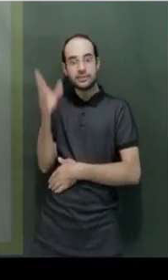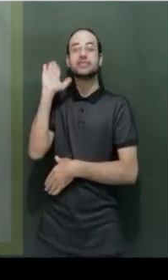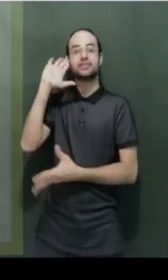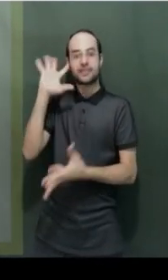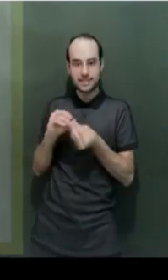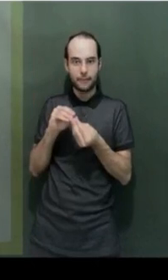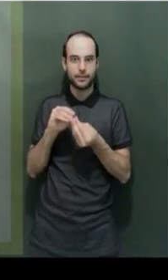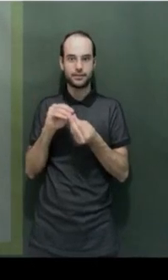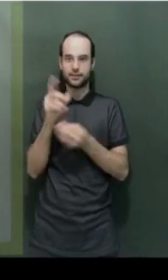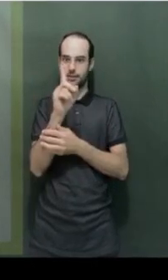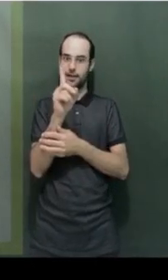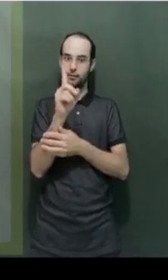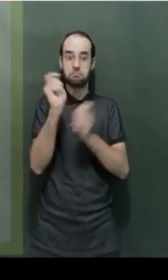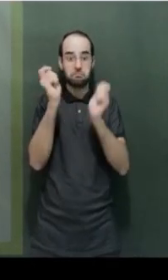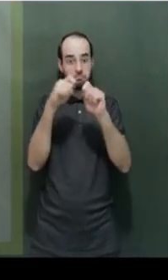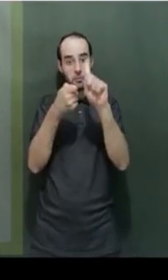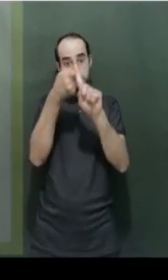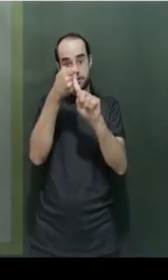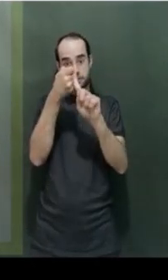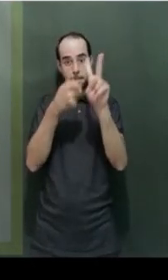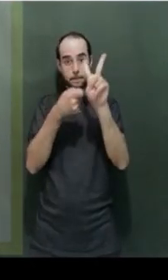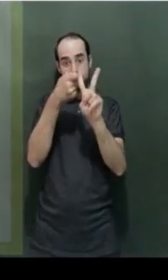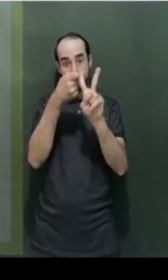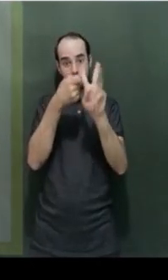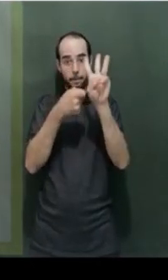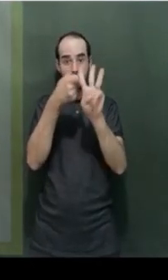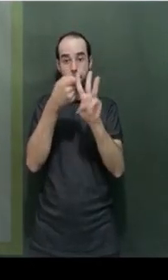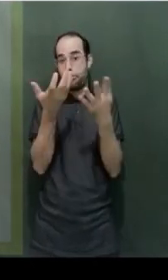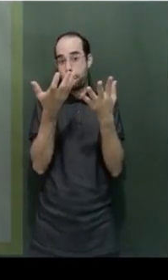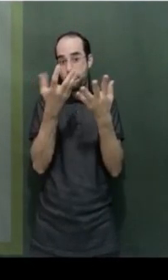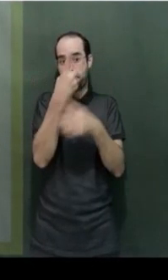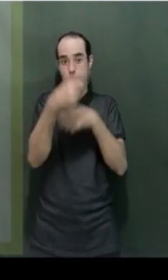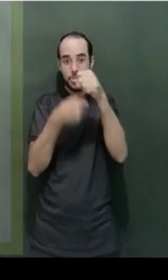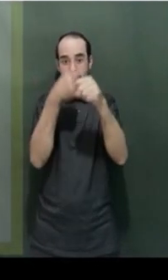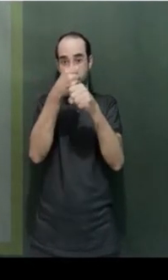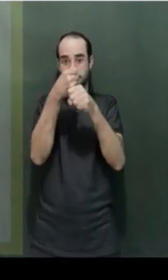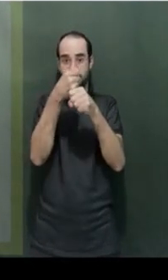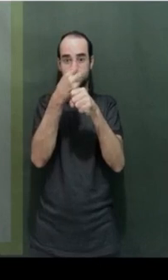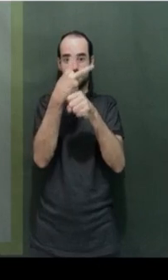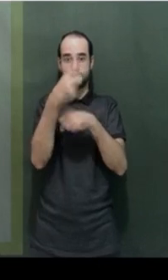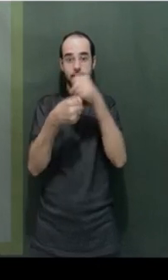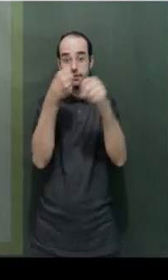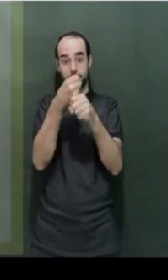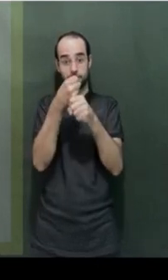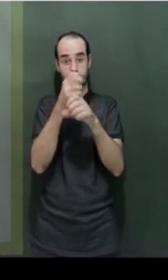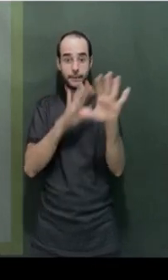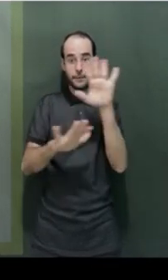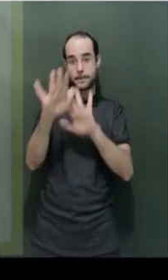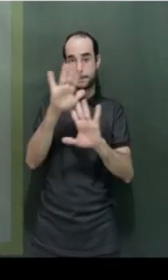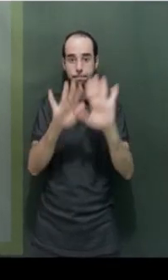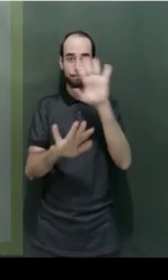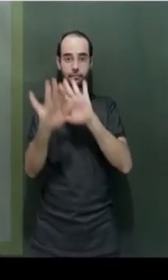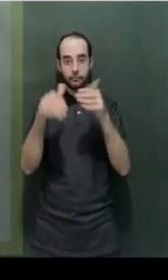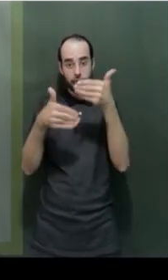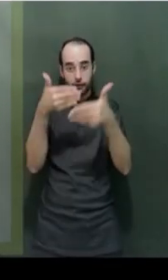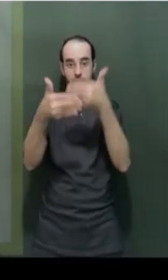É todo o processo. Ele pode levar um mês, dois meses, um ano, dois anos. Tudo vai depender do desenvolvimento da criança e da